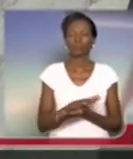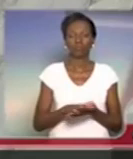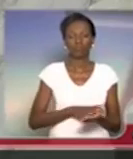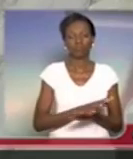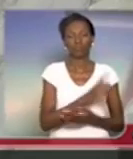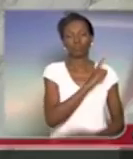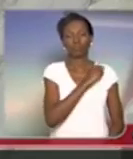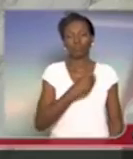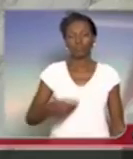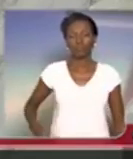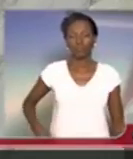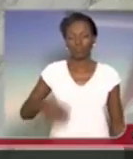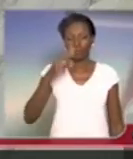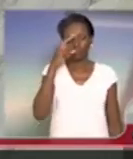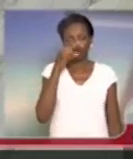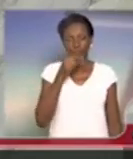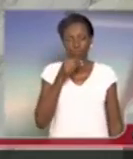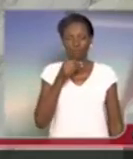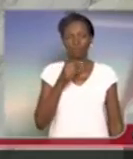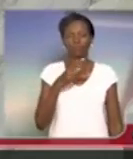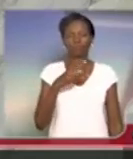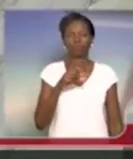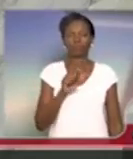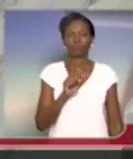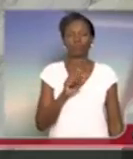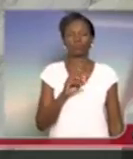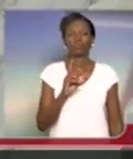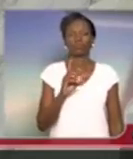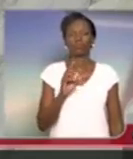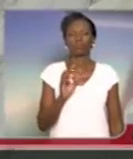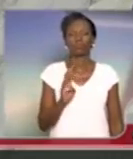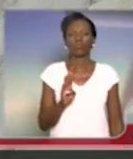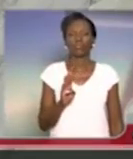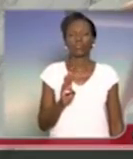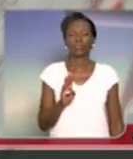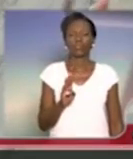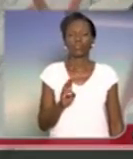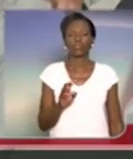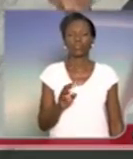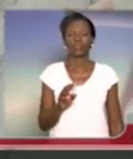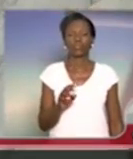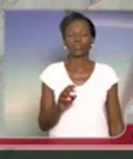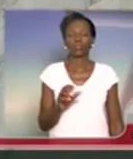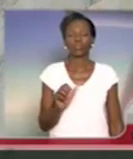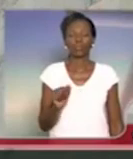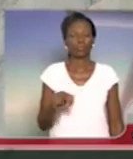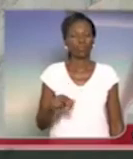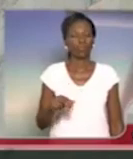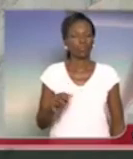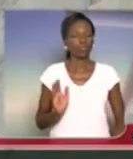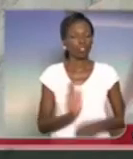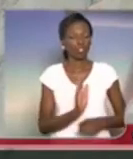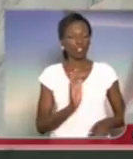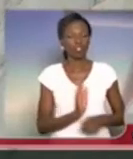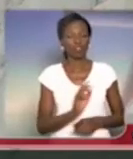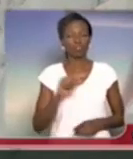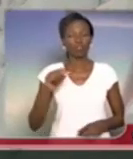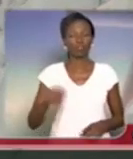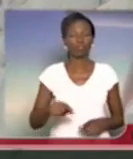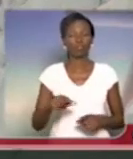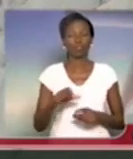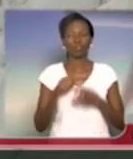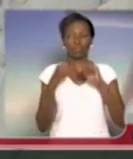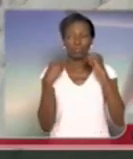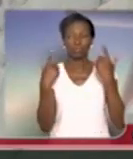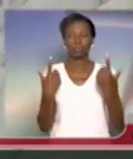governador Geraldo Alckmin, do PSDB, que com a anuência da Assembleia Legislativa